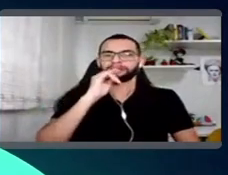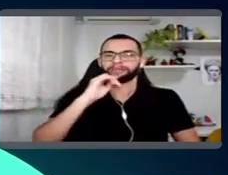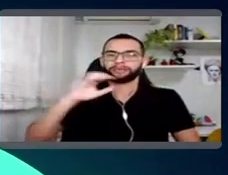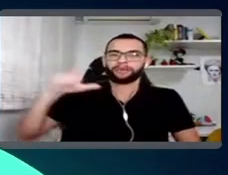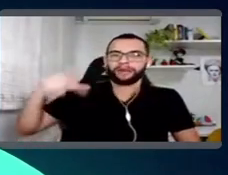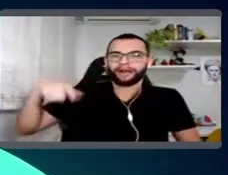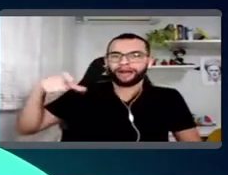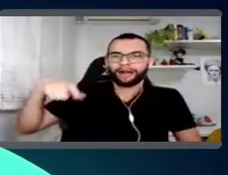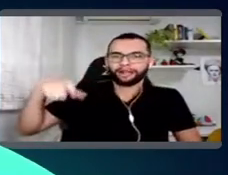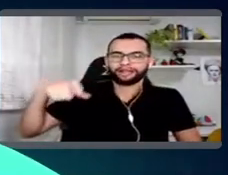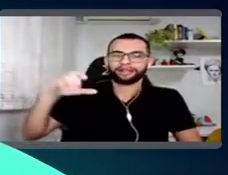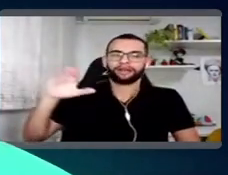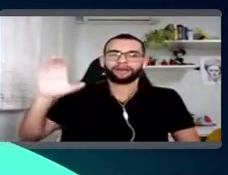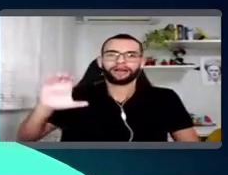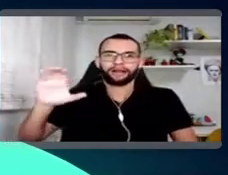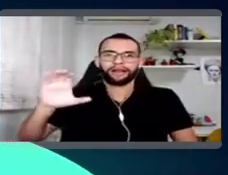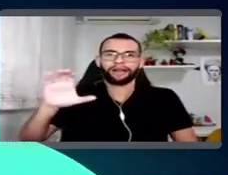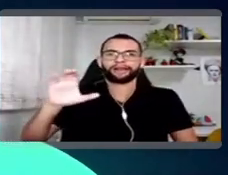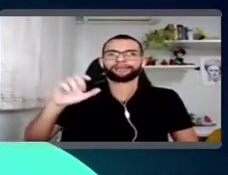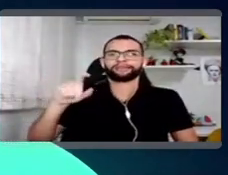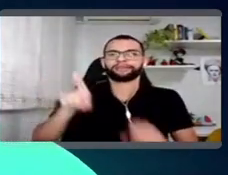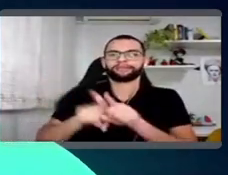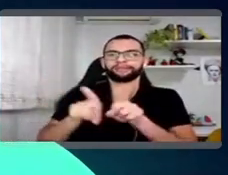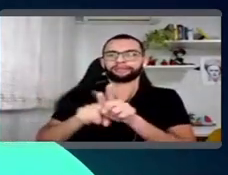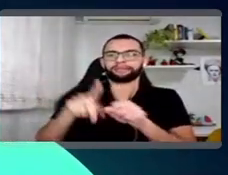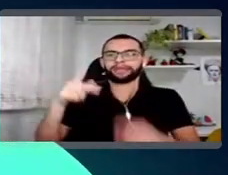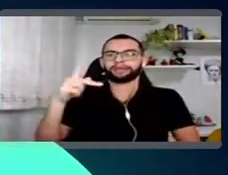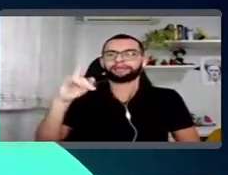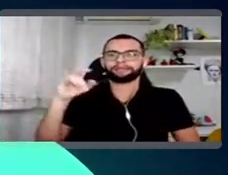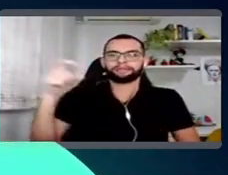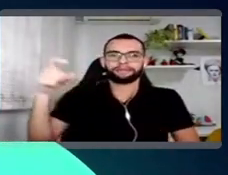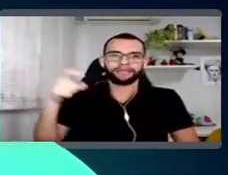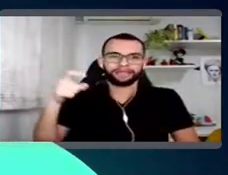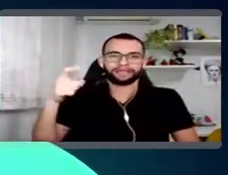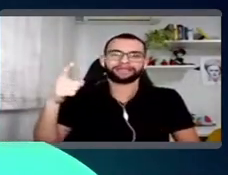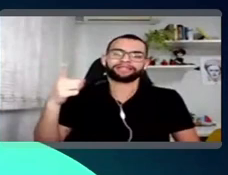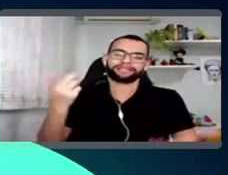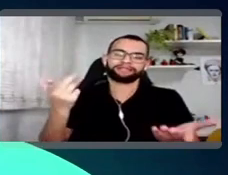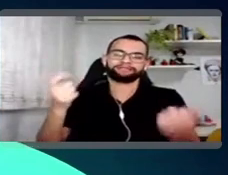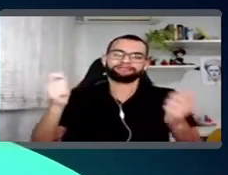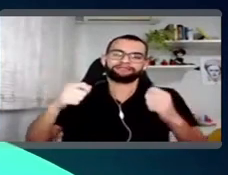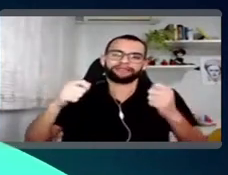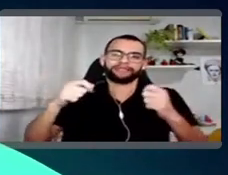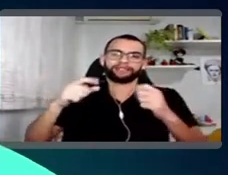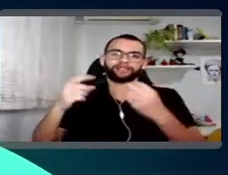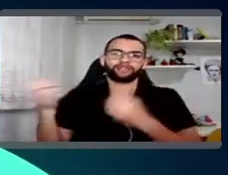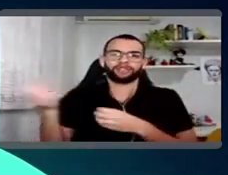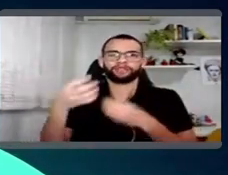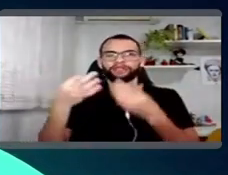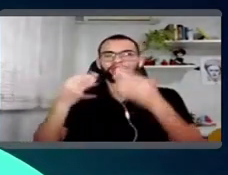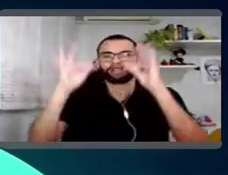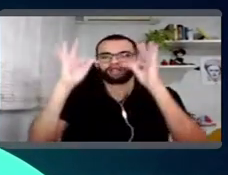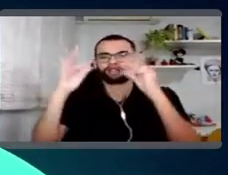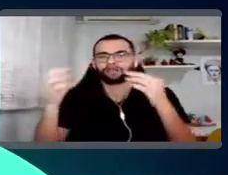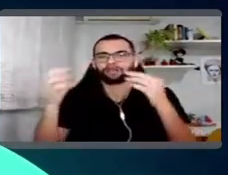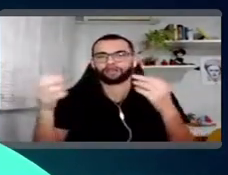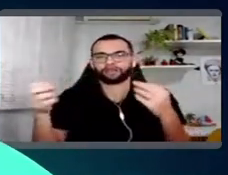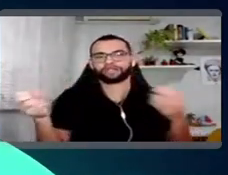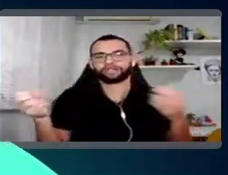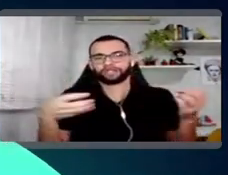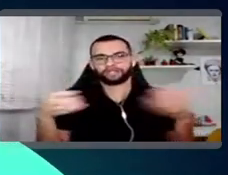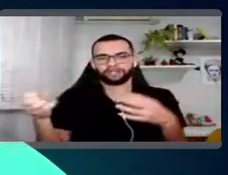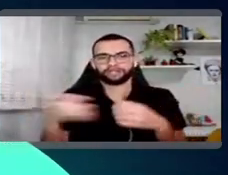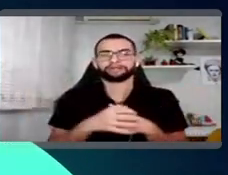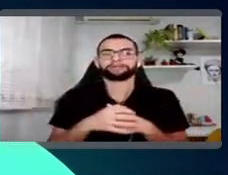cartão, Pix, né? Enfim. E para isso, a gente começa a falar de novas tecnologias, né? Então, para isso também a gente fez a aquisição do